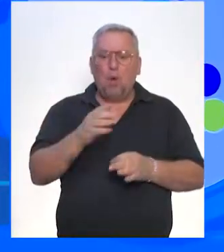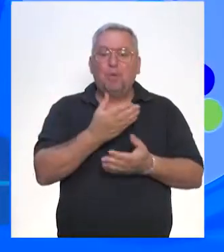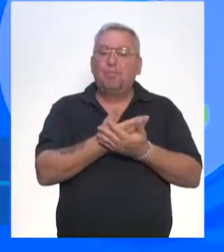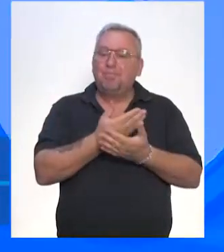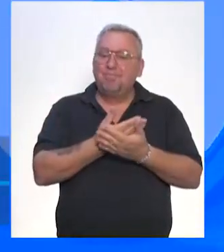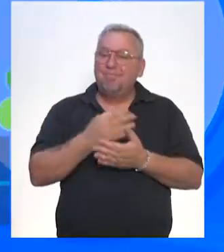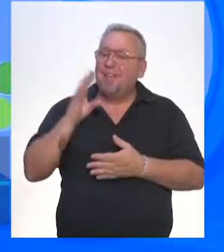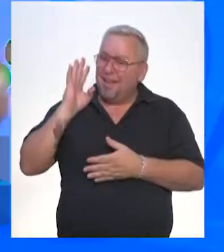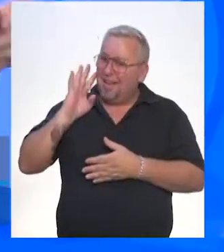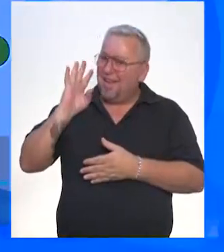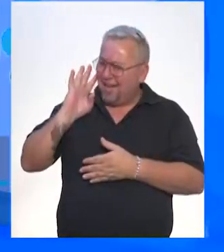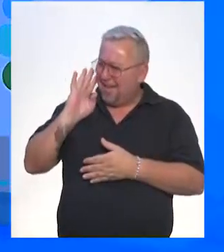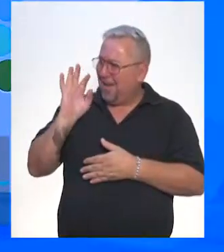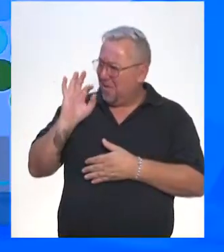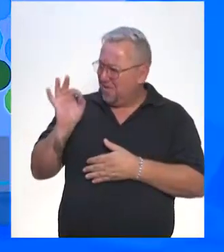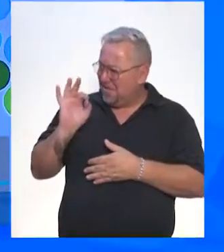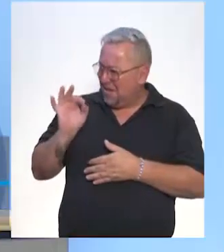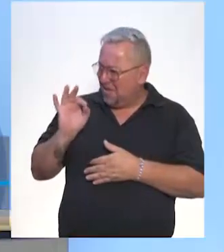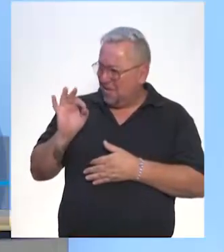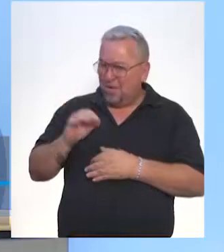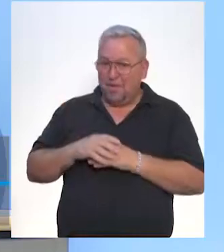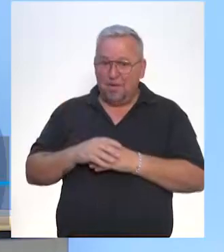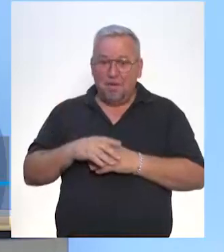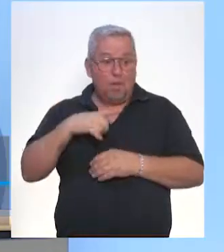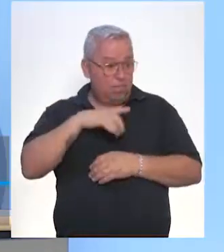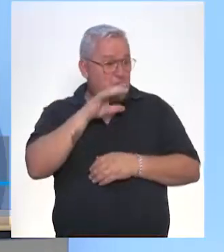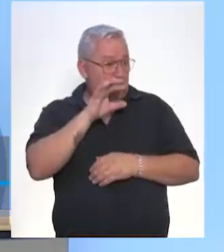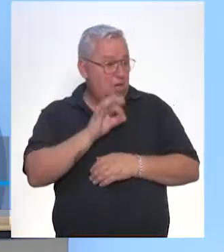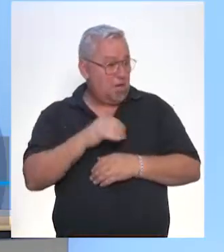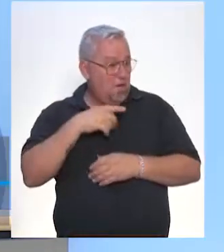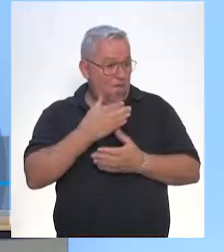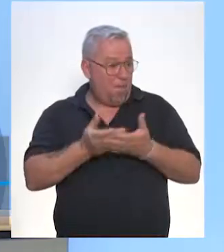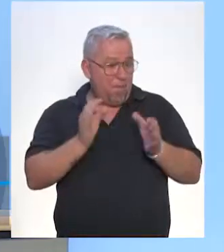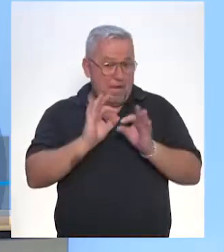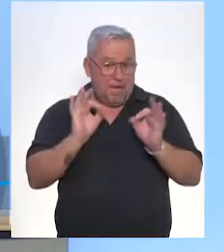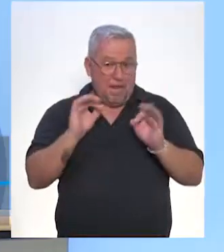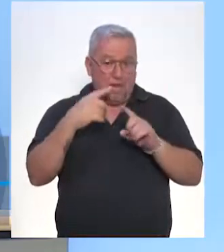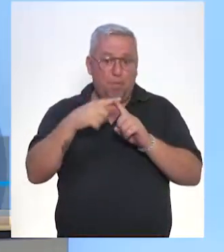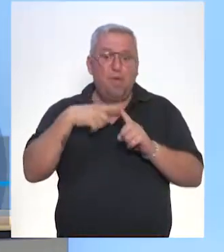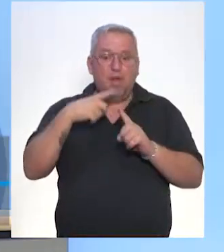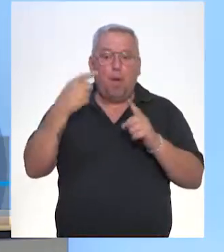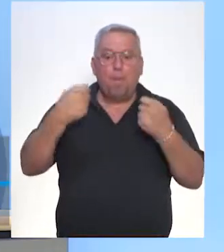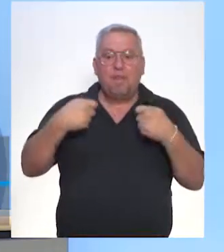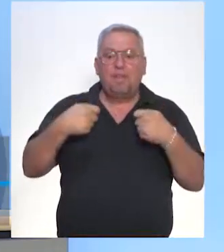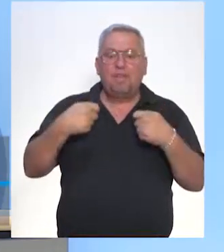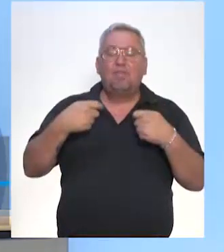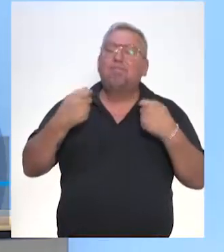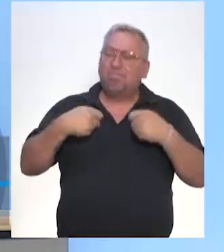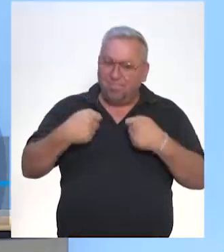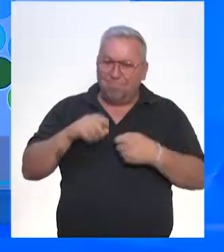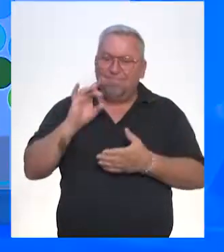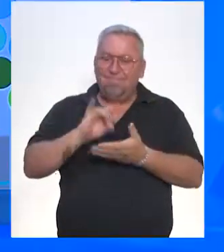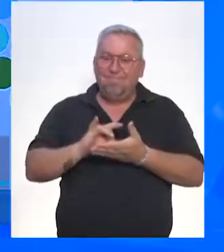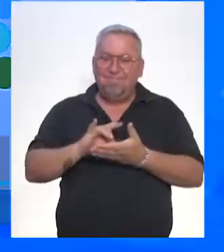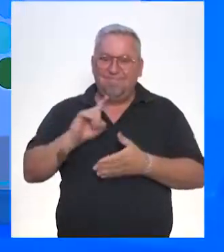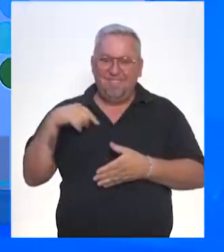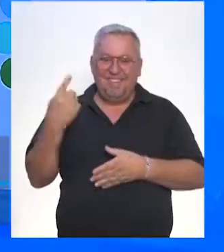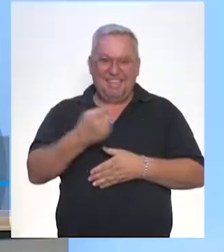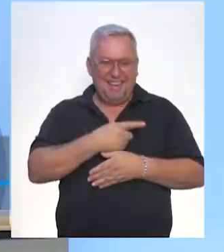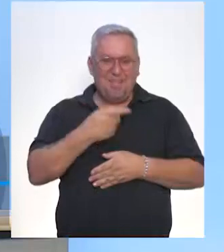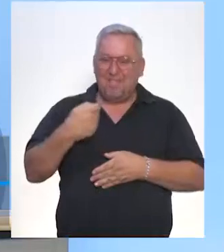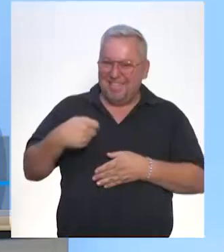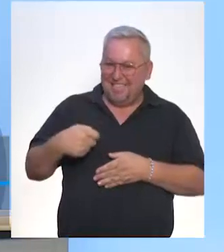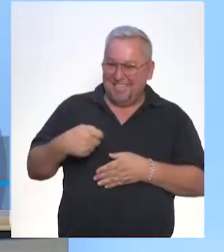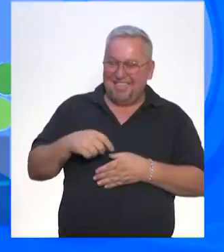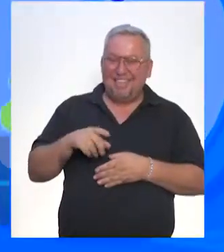É legal, não é, Anderson? Será que te Eu tenho certeza que eu não vou perder aqui, porque eu preciso, eu estou precisando disso. Todos nós, né? Todos